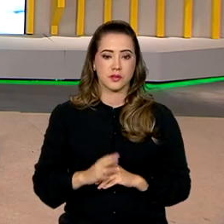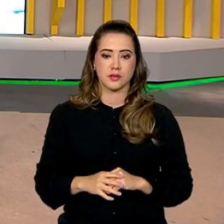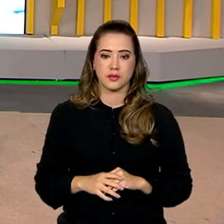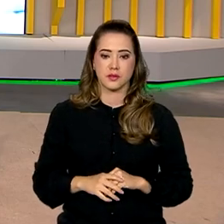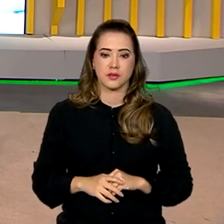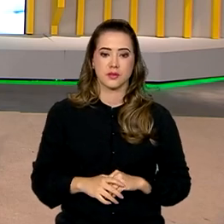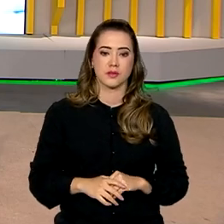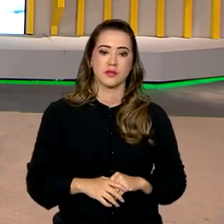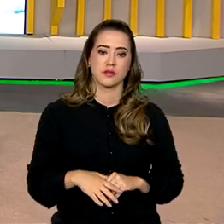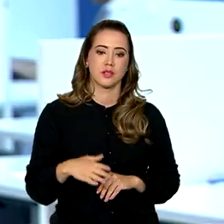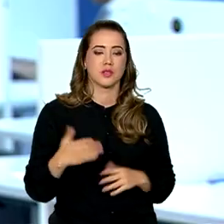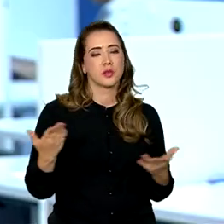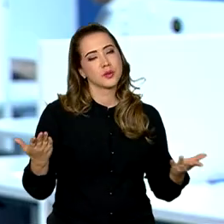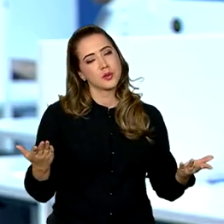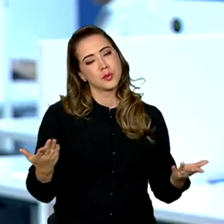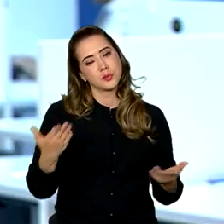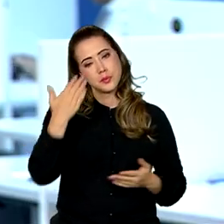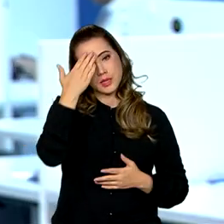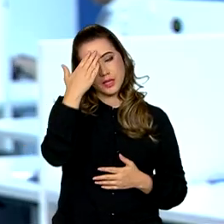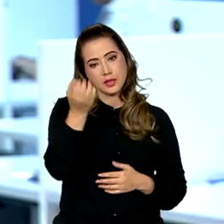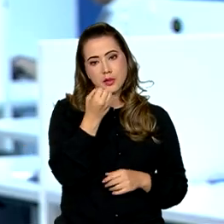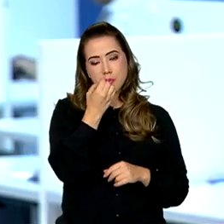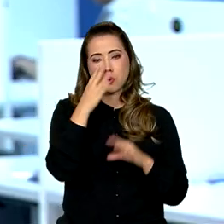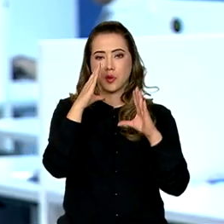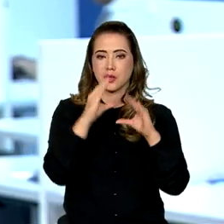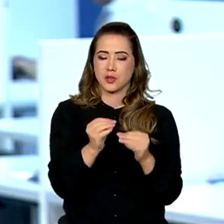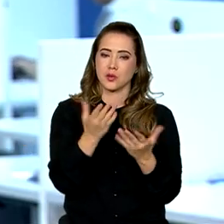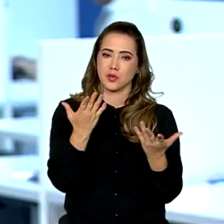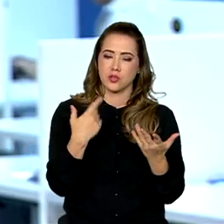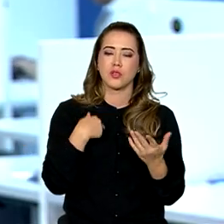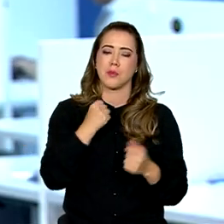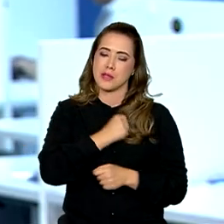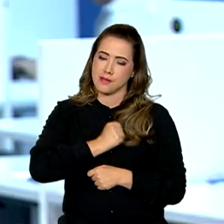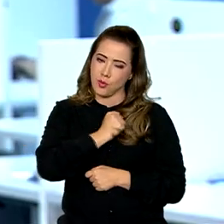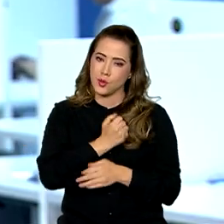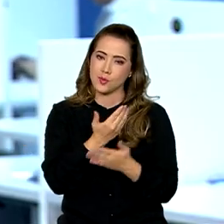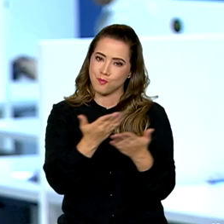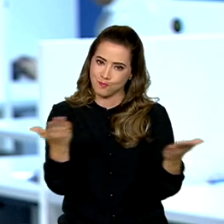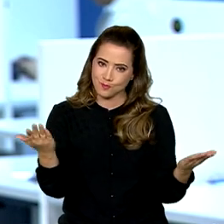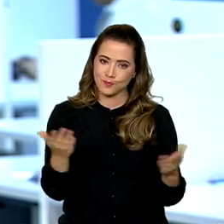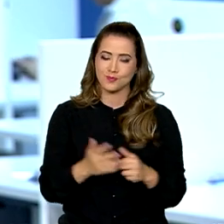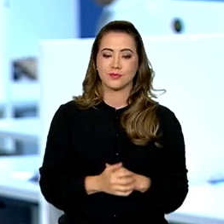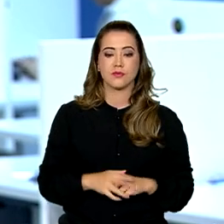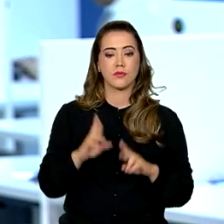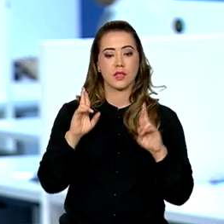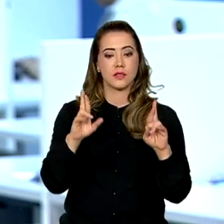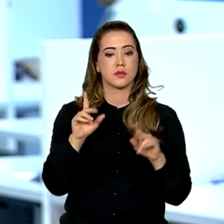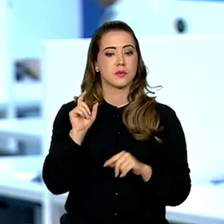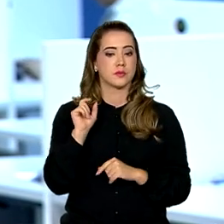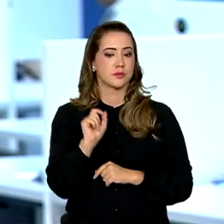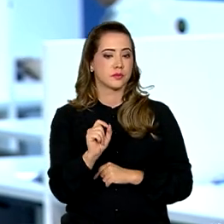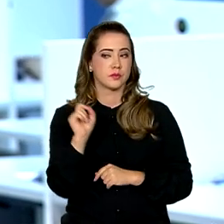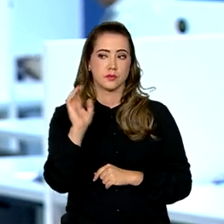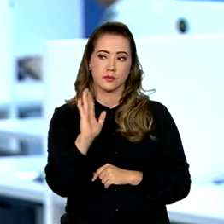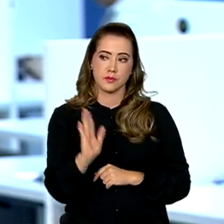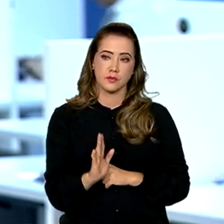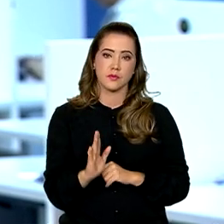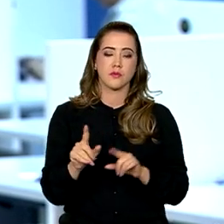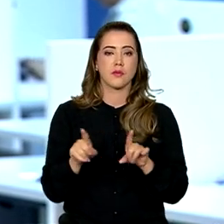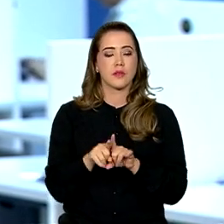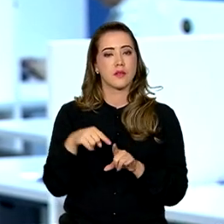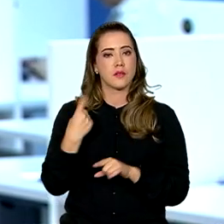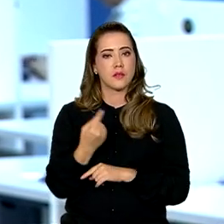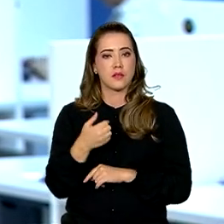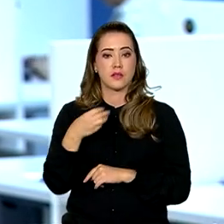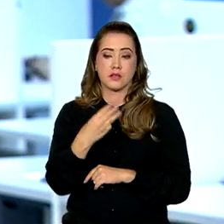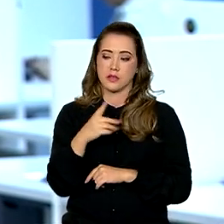Ô Roberto, obrigada, boa noite a você, a Ana, eu também estava com saudade de vocês. Olha, a expectativa é a seguinte, pro Brasil um crescimento de